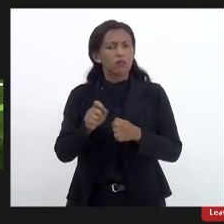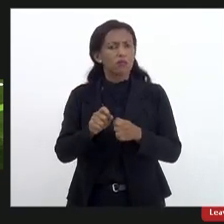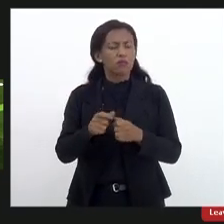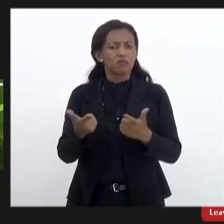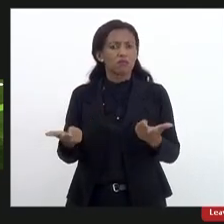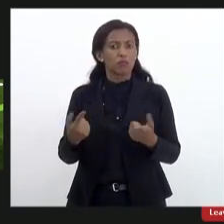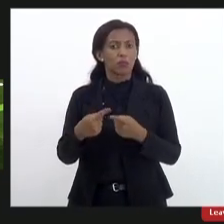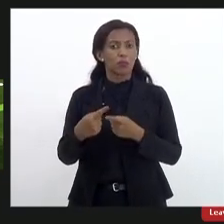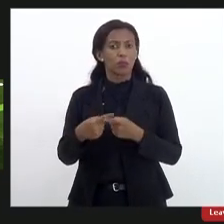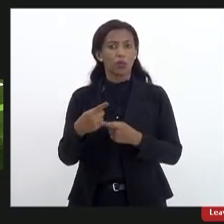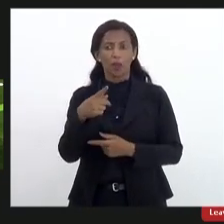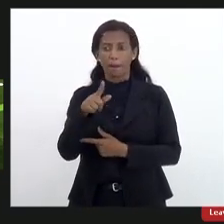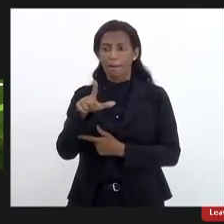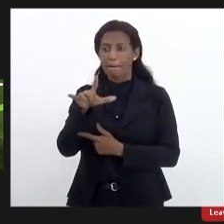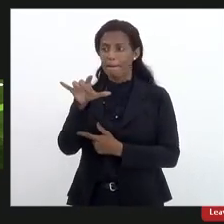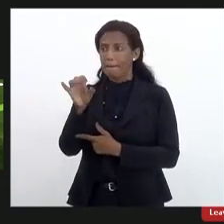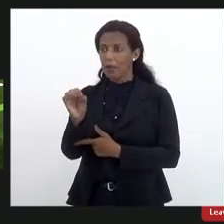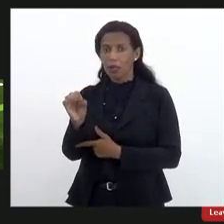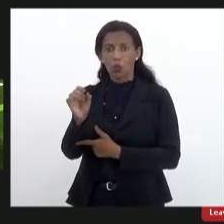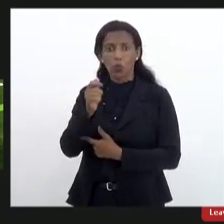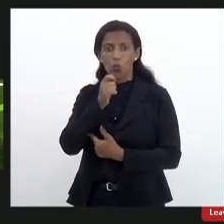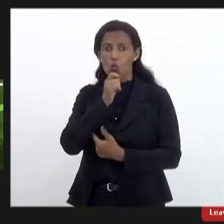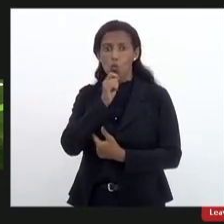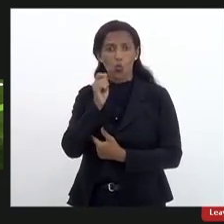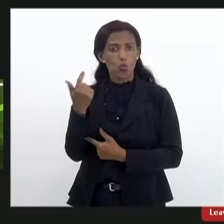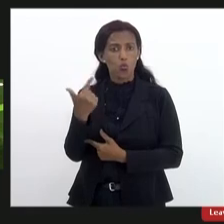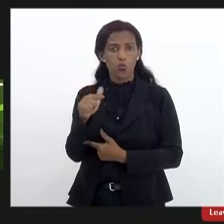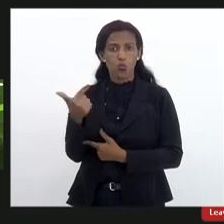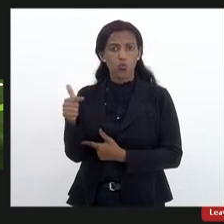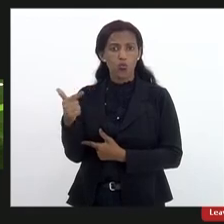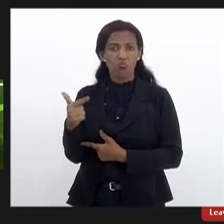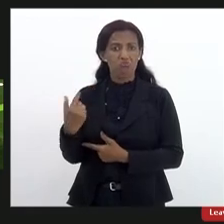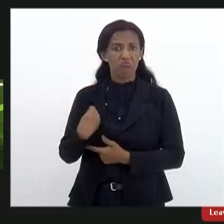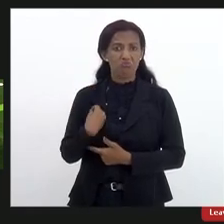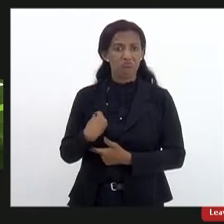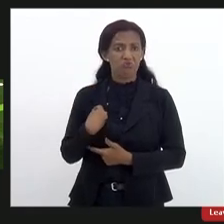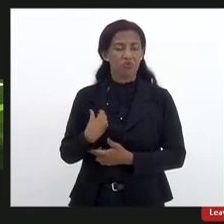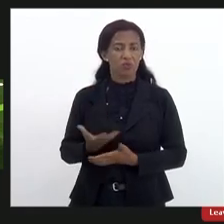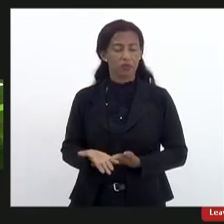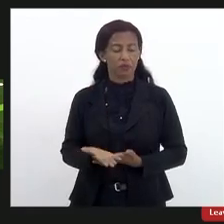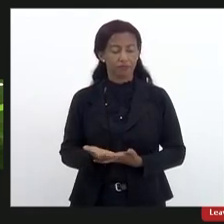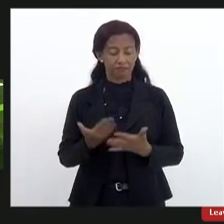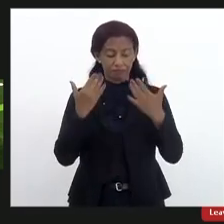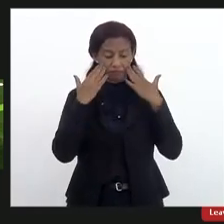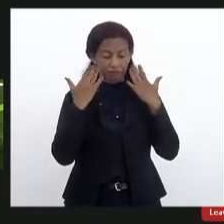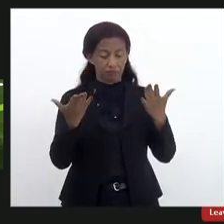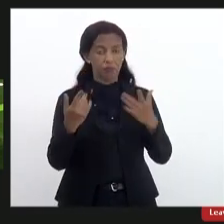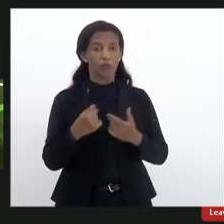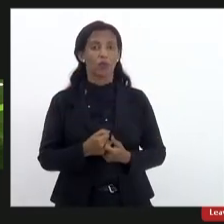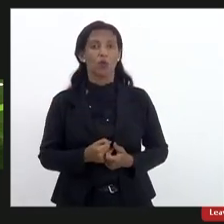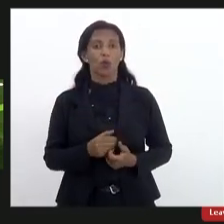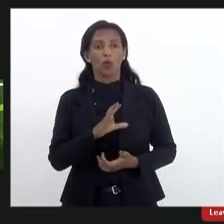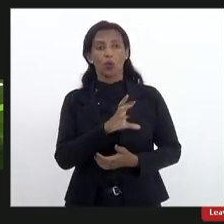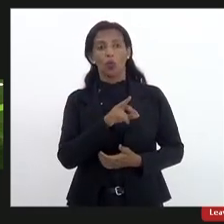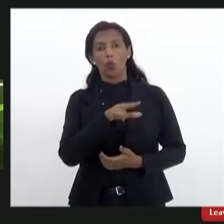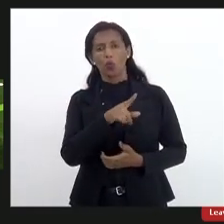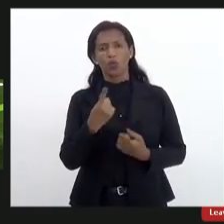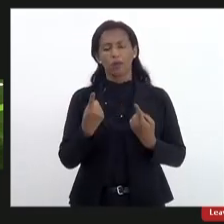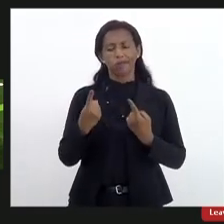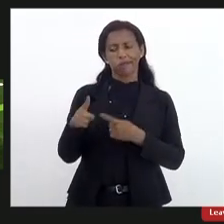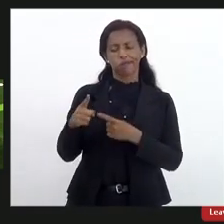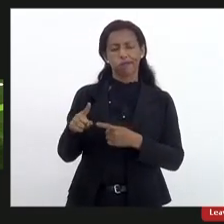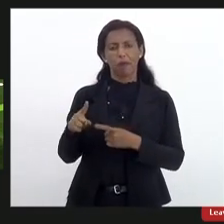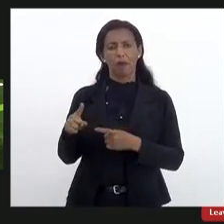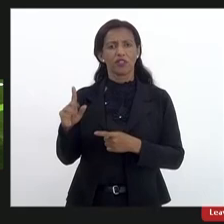simplesmente o plano não existe bem diante disso o conselho já provocou né a casa